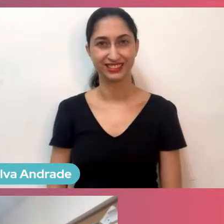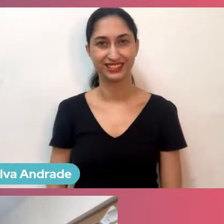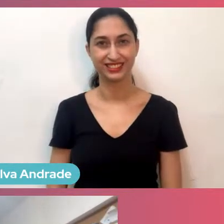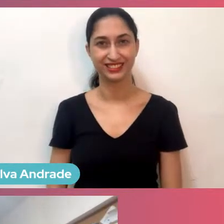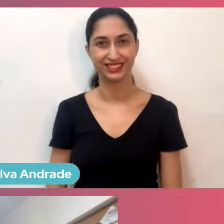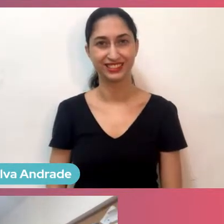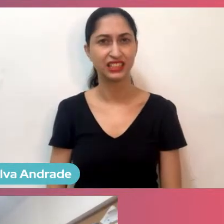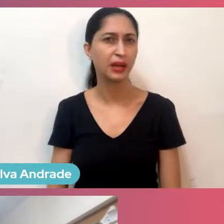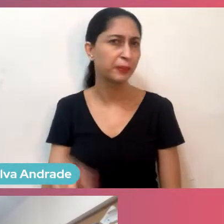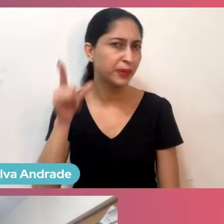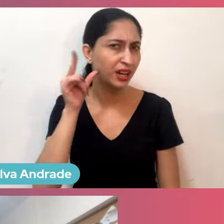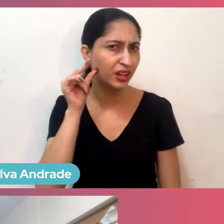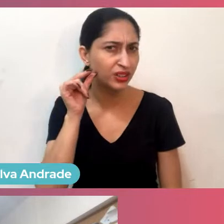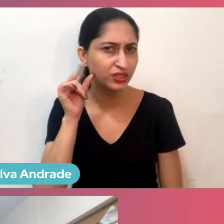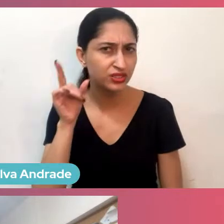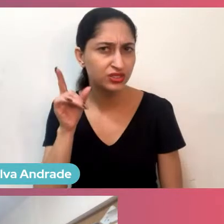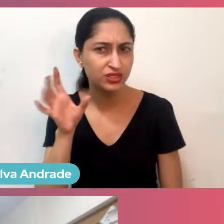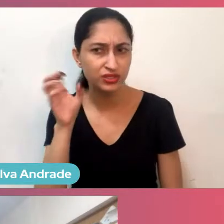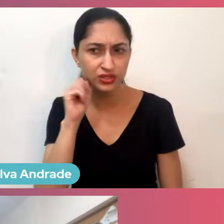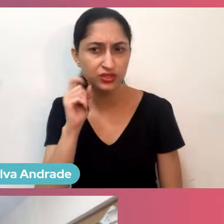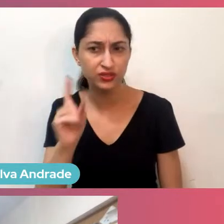Está um pouco baixo o seu som, Conceição?